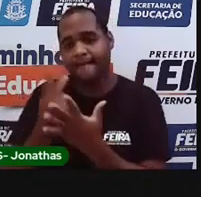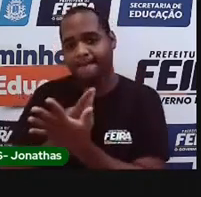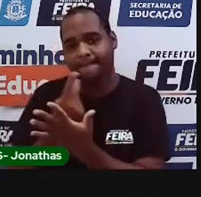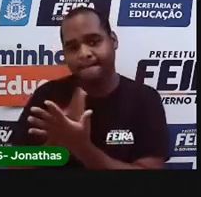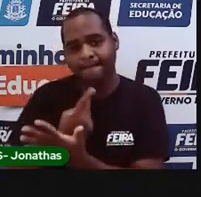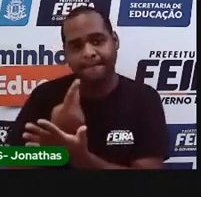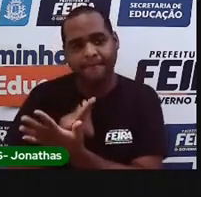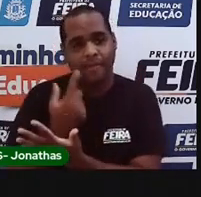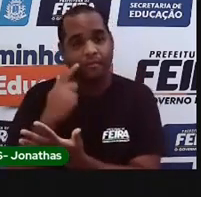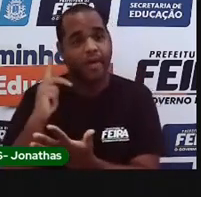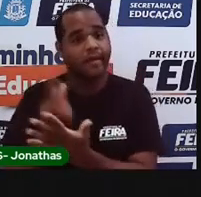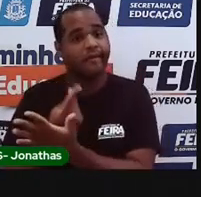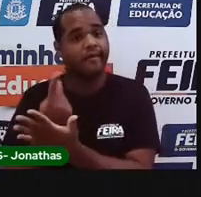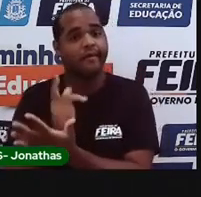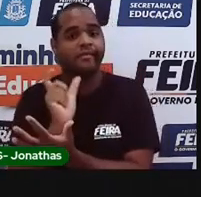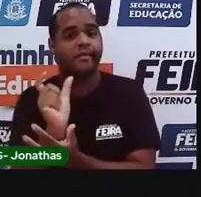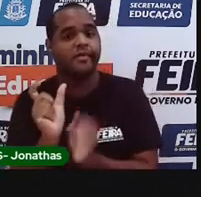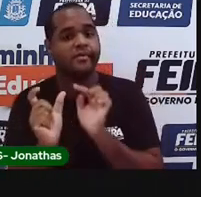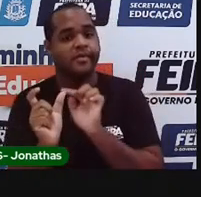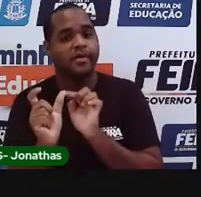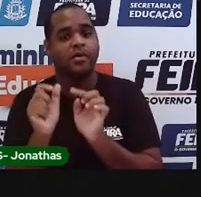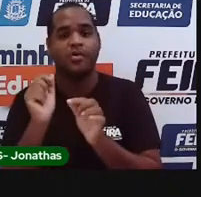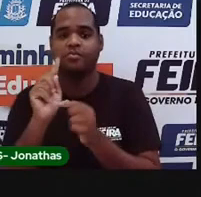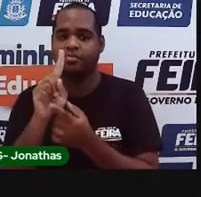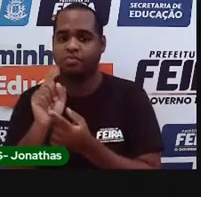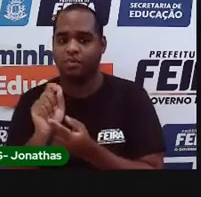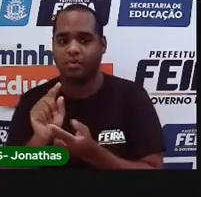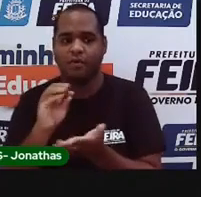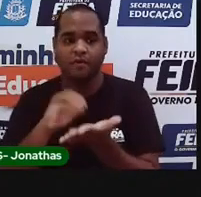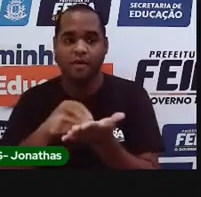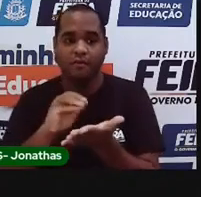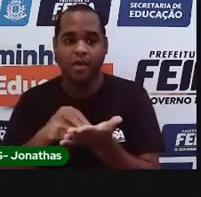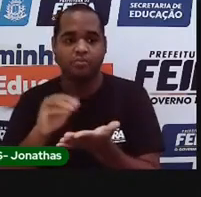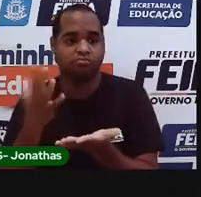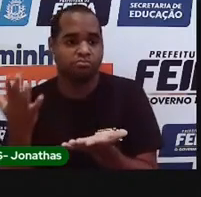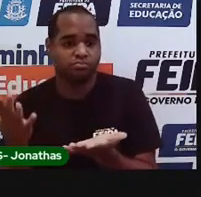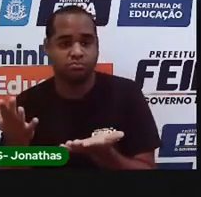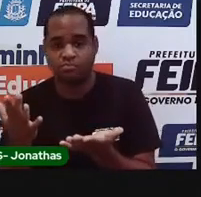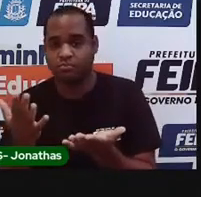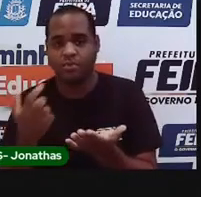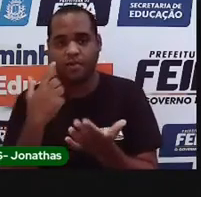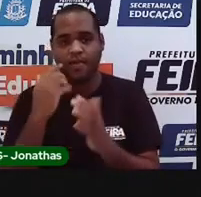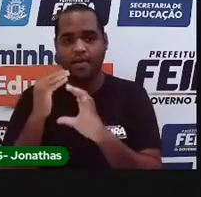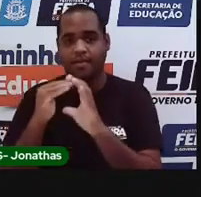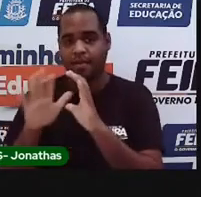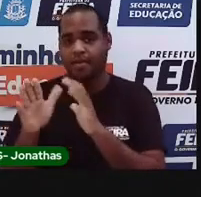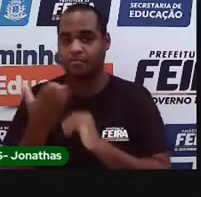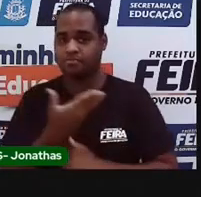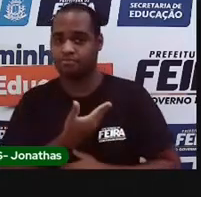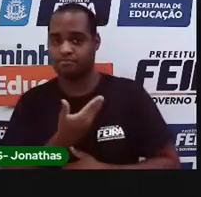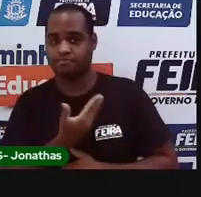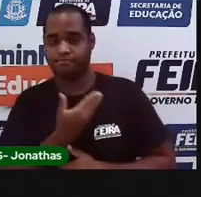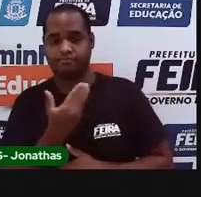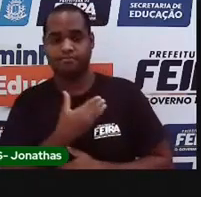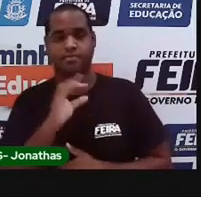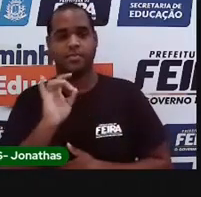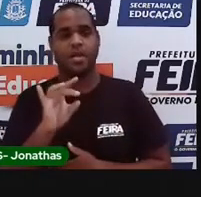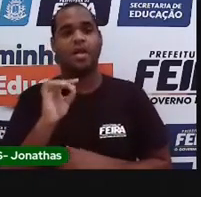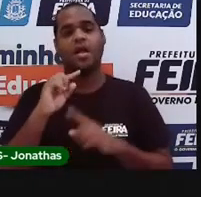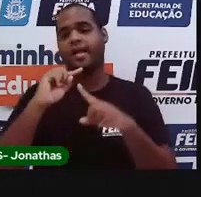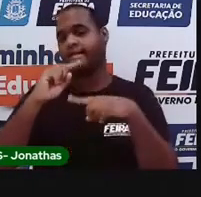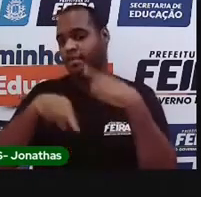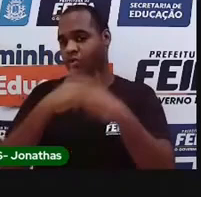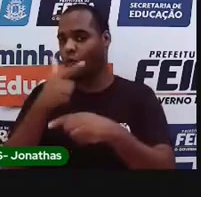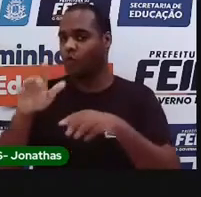que você percebeu que escreveu errado. Um ponto que faltou. Vai mandar para o coleguinha, Só depois